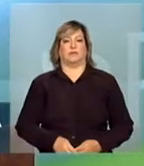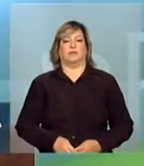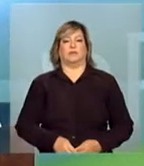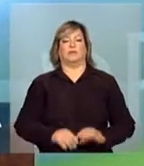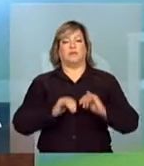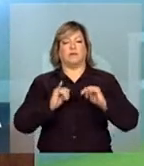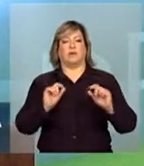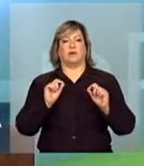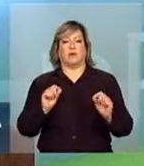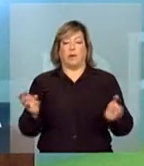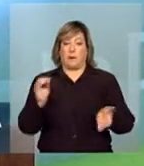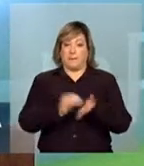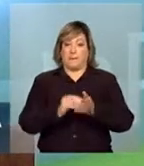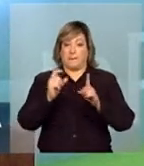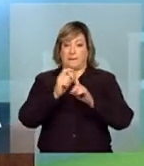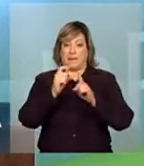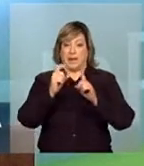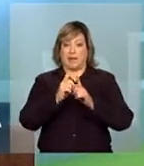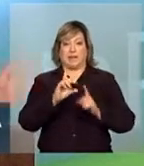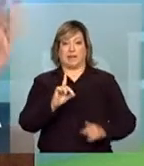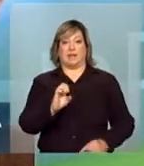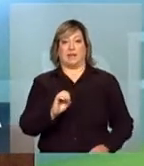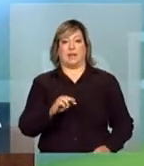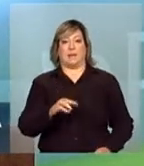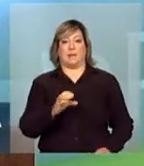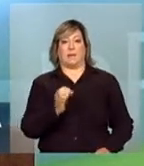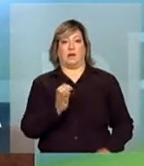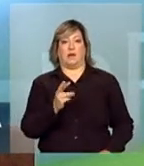acrescento democracia como uma questão